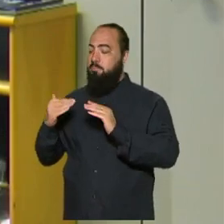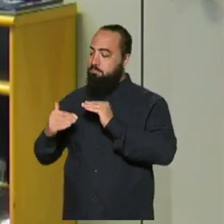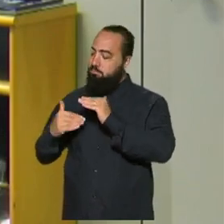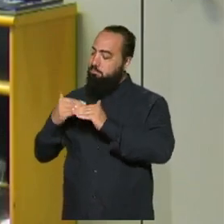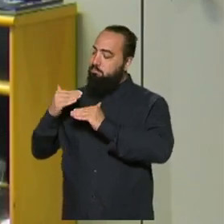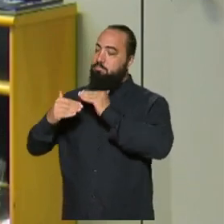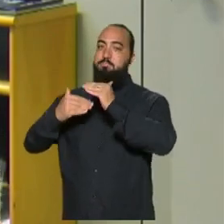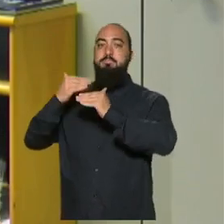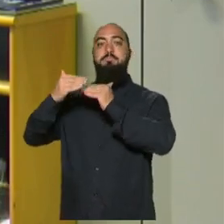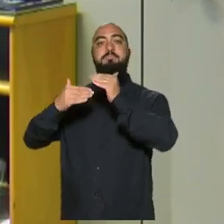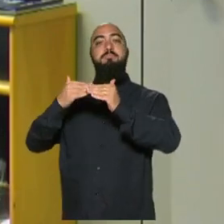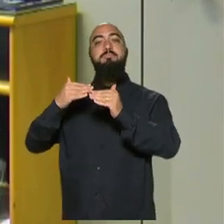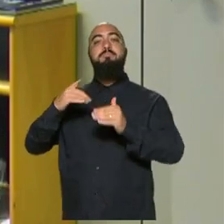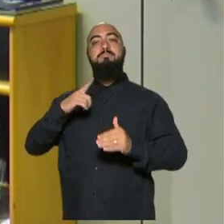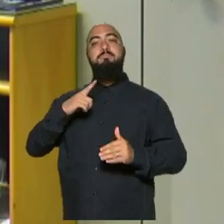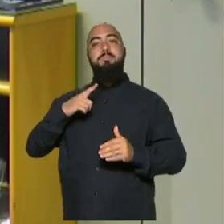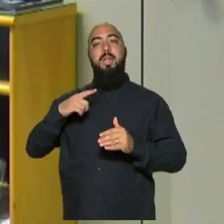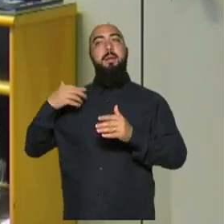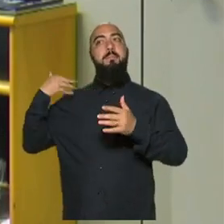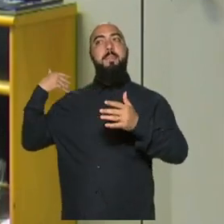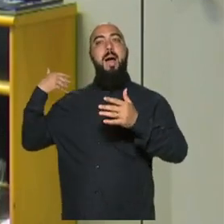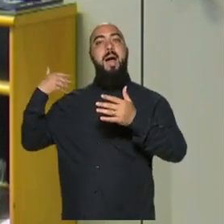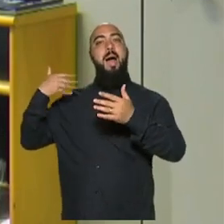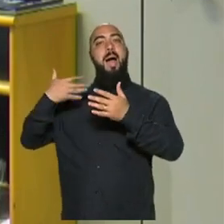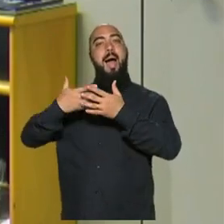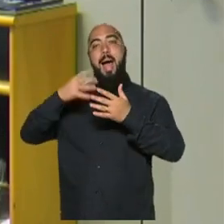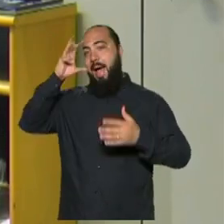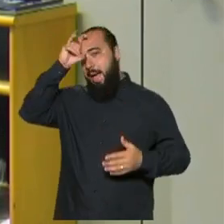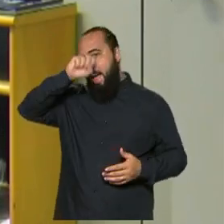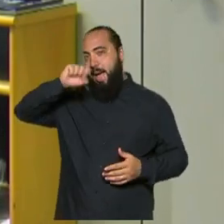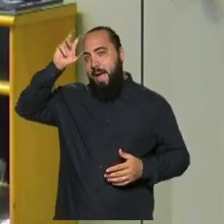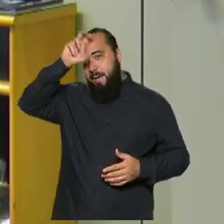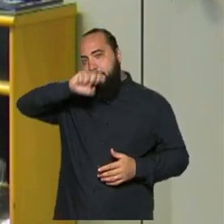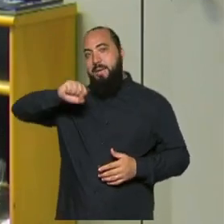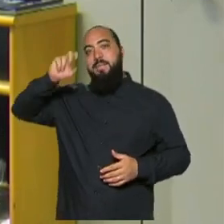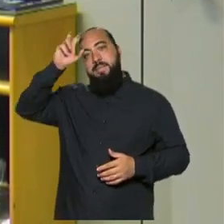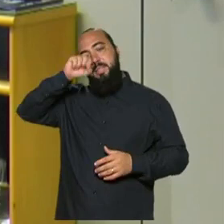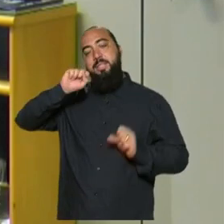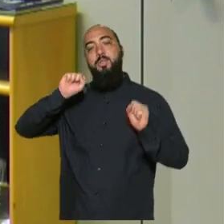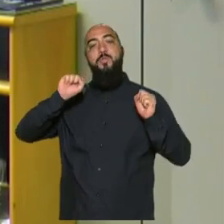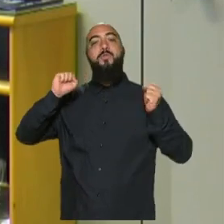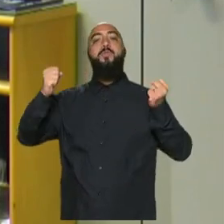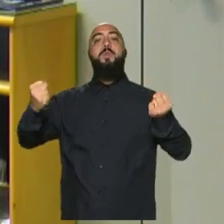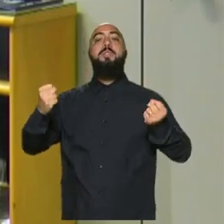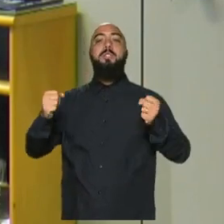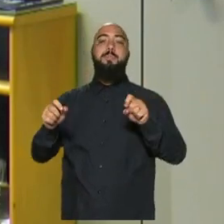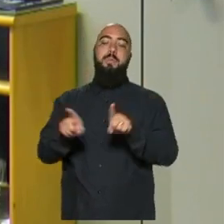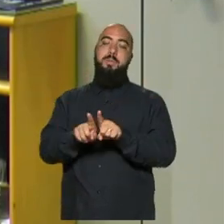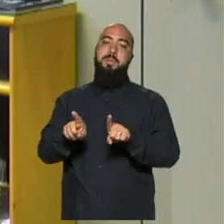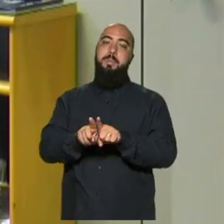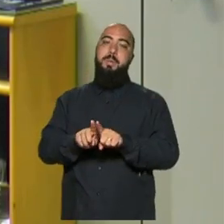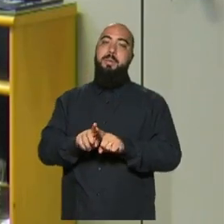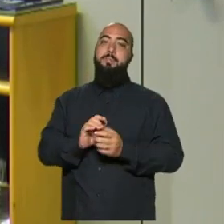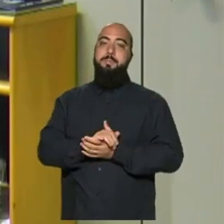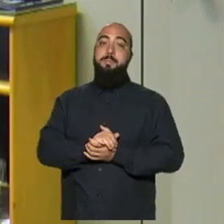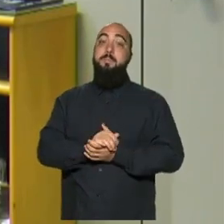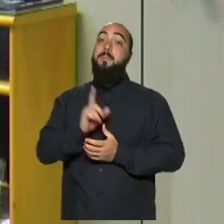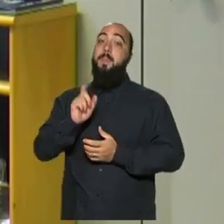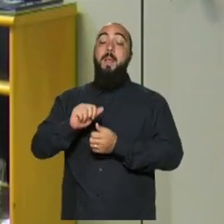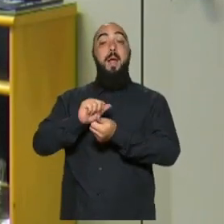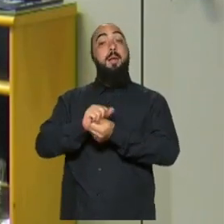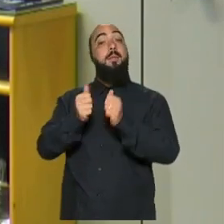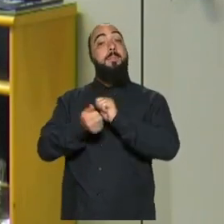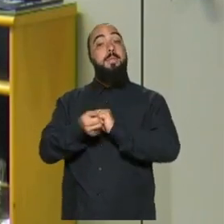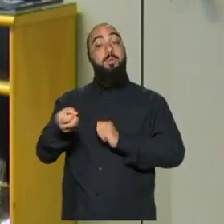de um longo processo de aprendizagem, de fortalecimento e de adaptação aos